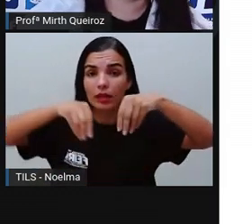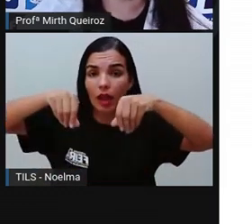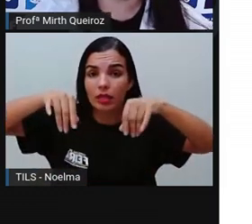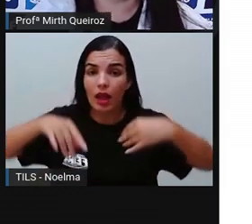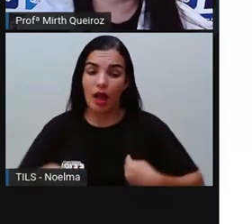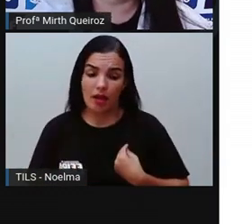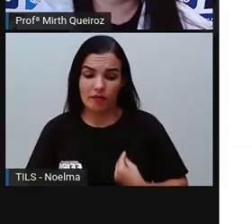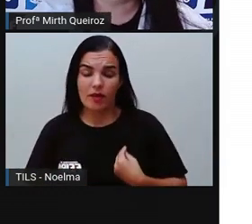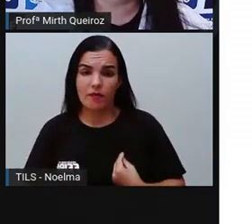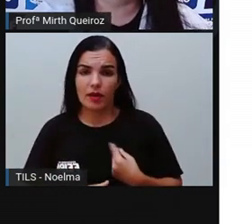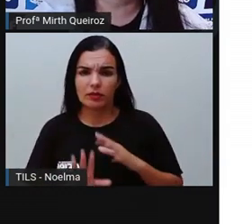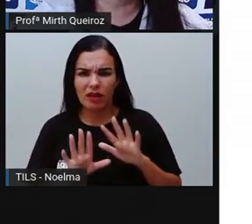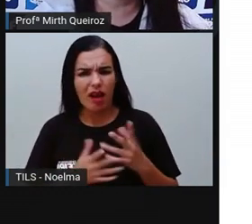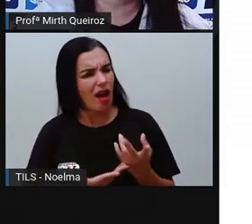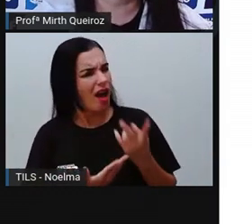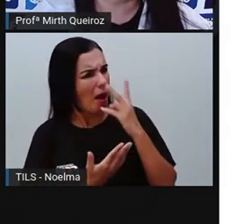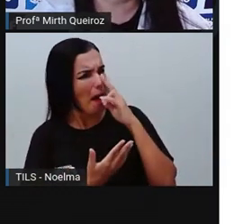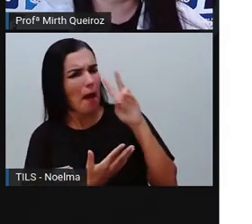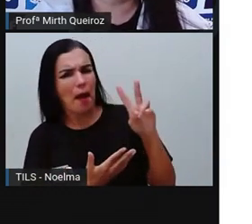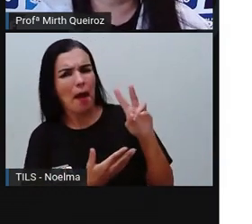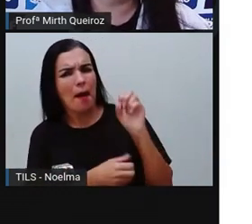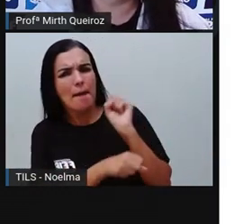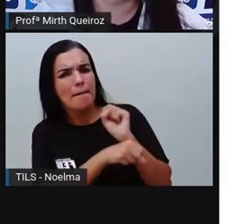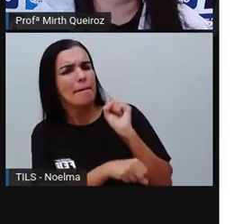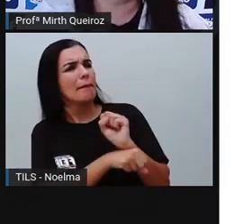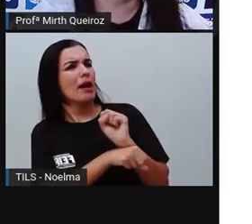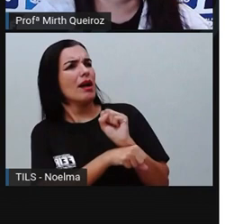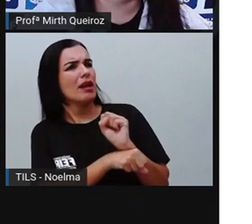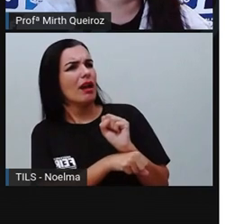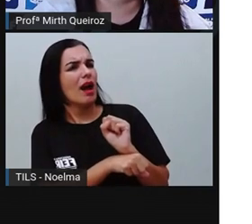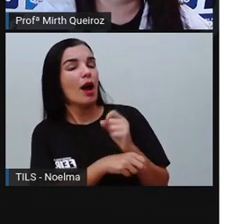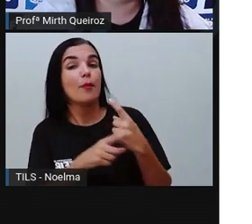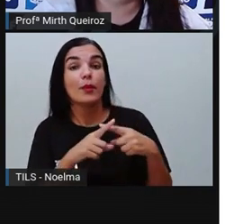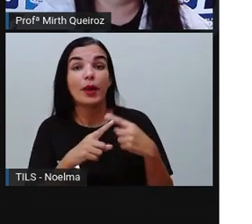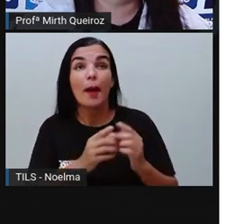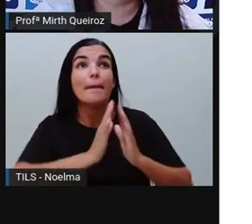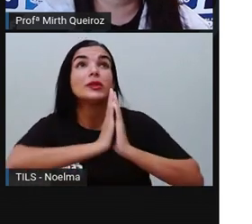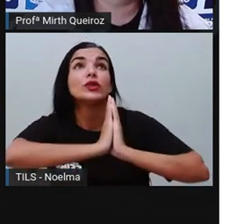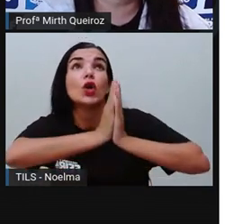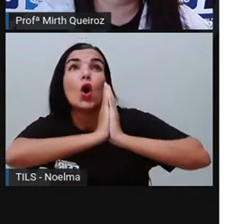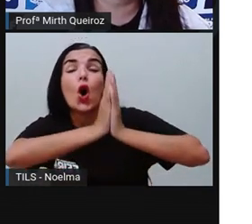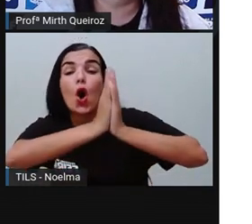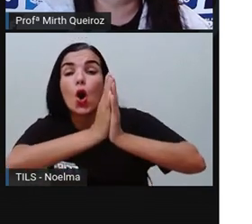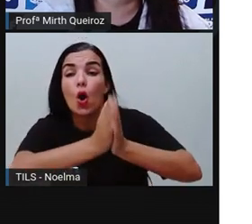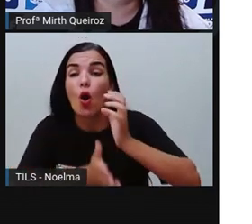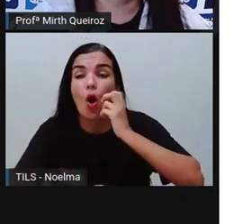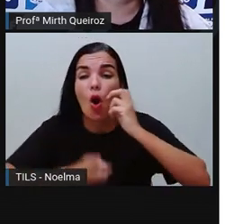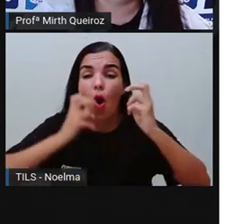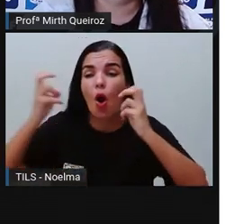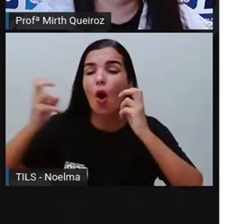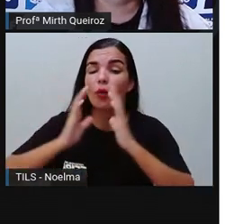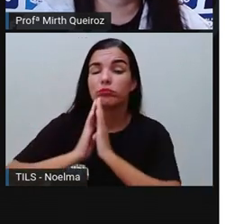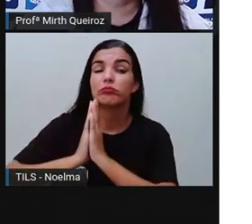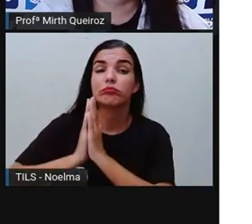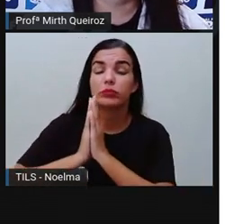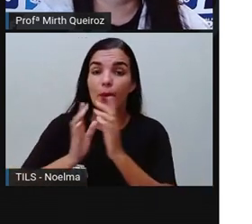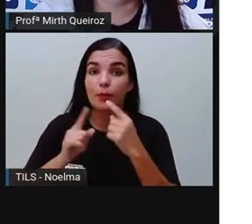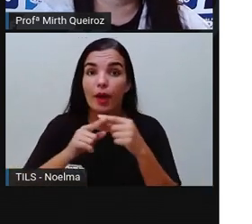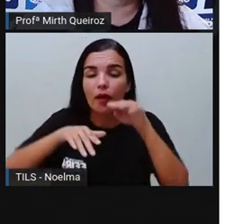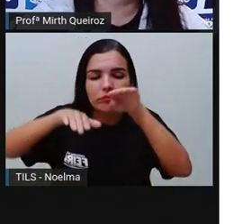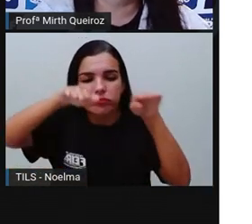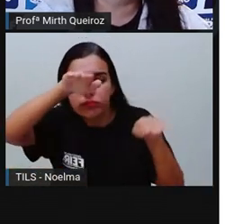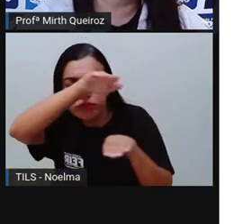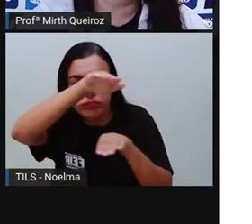Dá para parar? O planeta pede socorro, pede para parar, porque todo esse desequilíbrio ecológico tem como